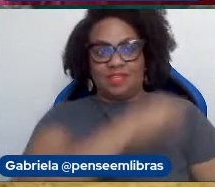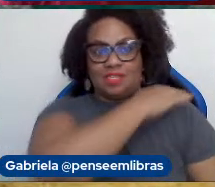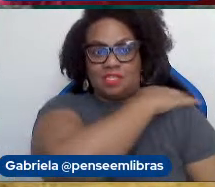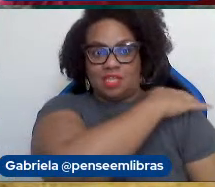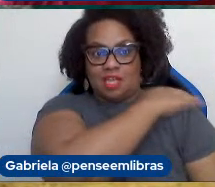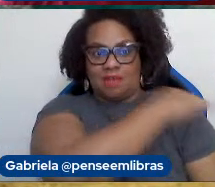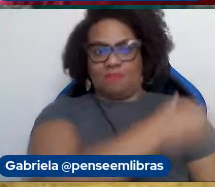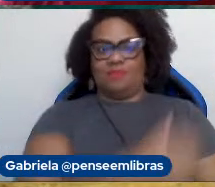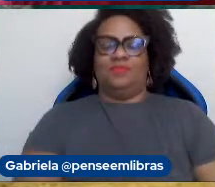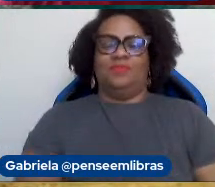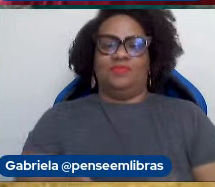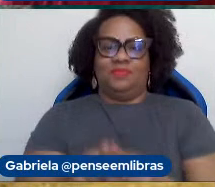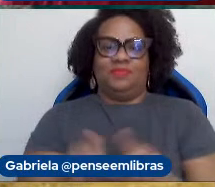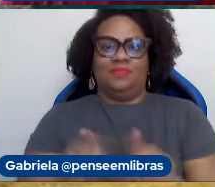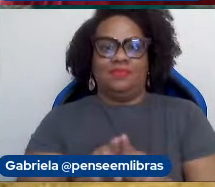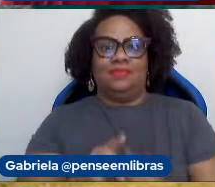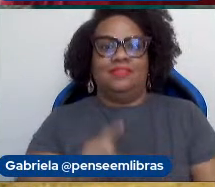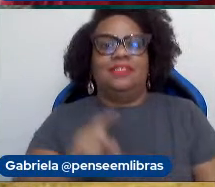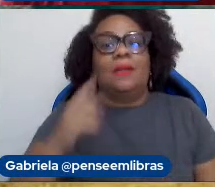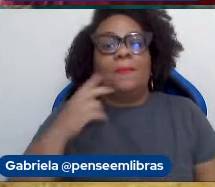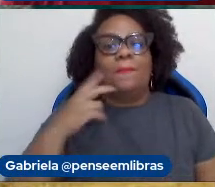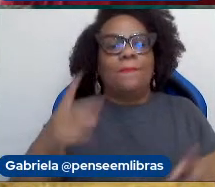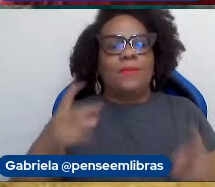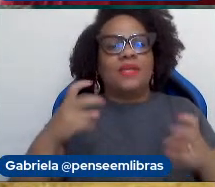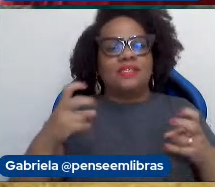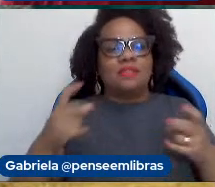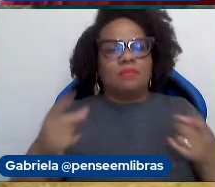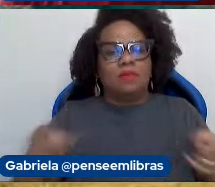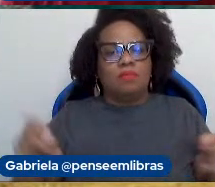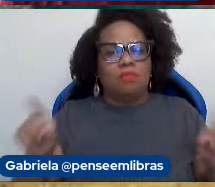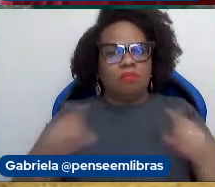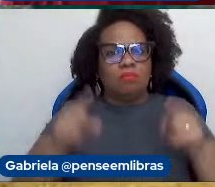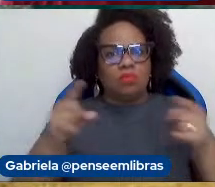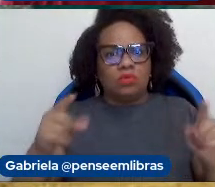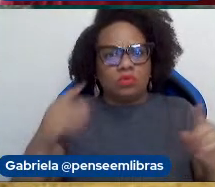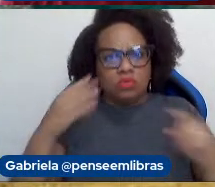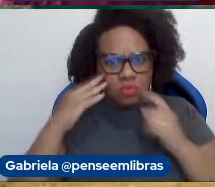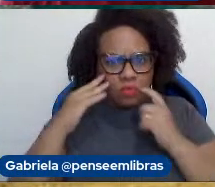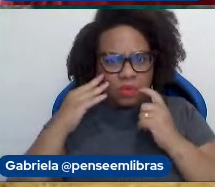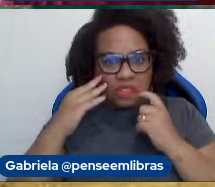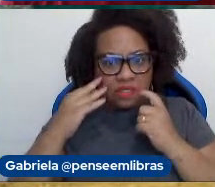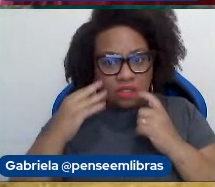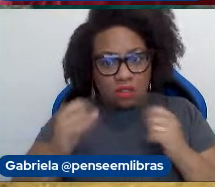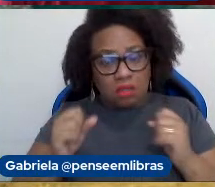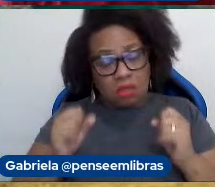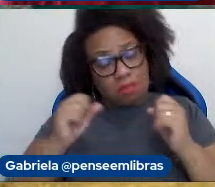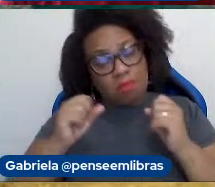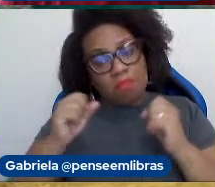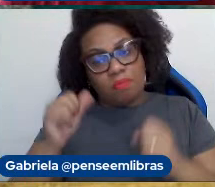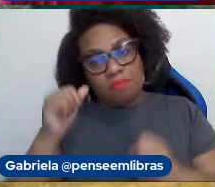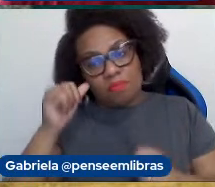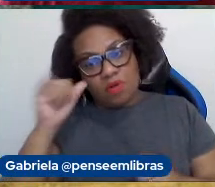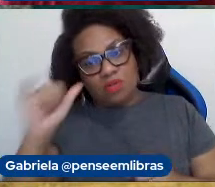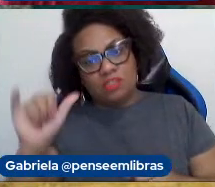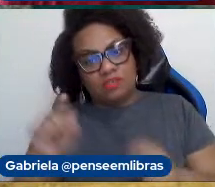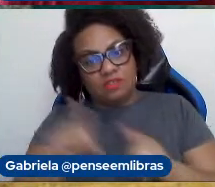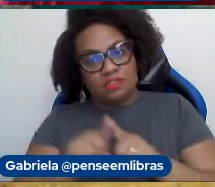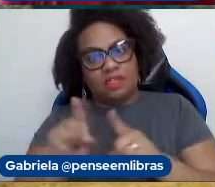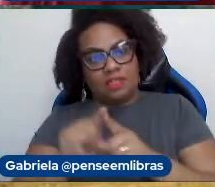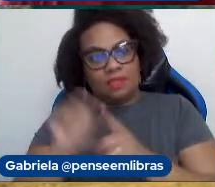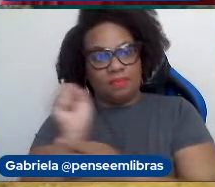Então, o entendimento do músico enquanto um atleta é algo que pode ajudar demais aos músicos e aos fisioterapeutas que